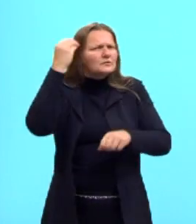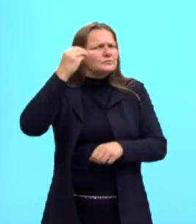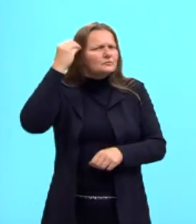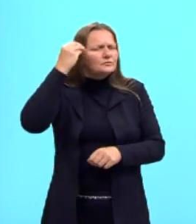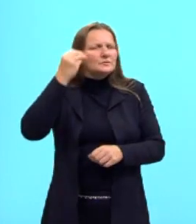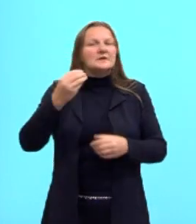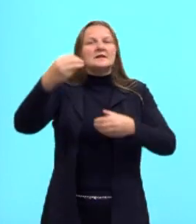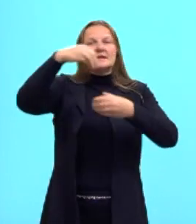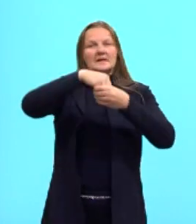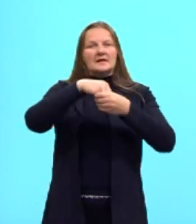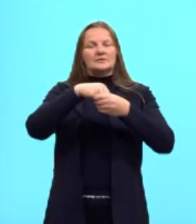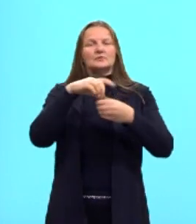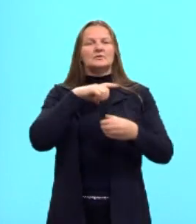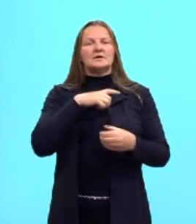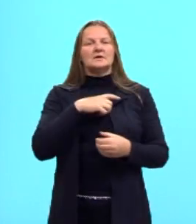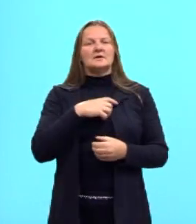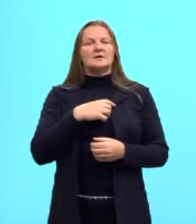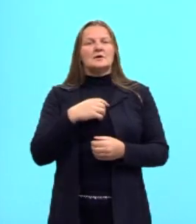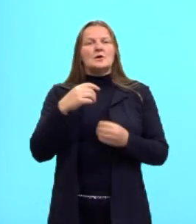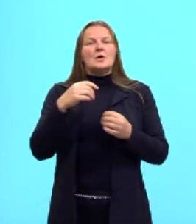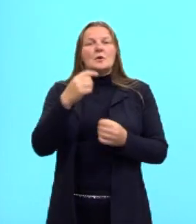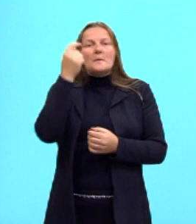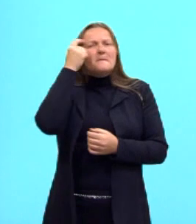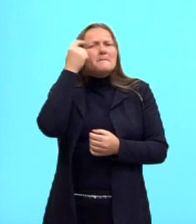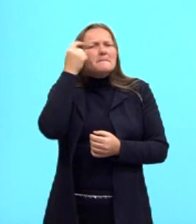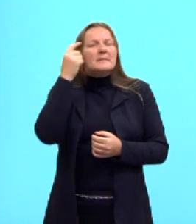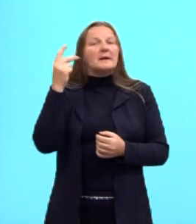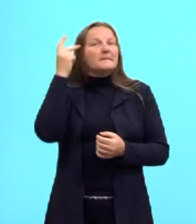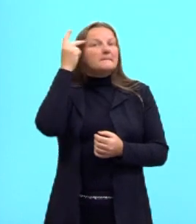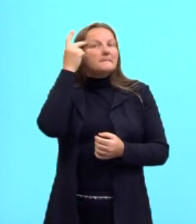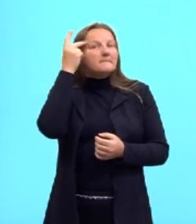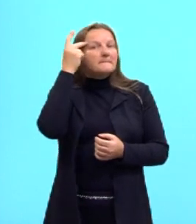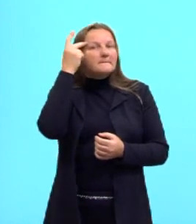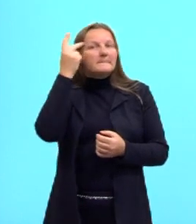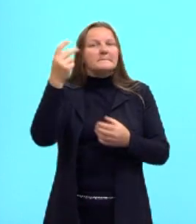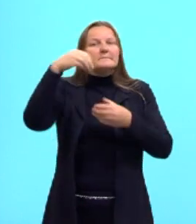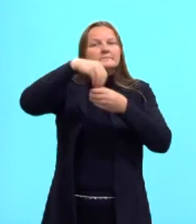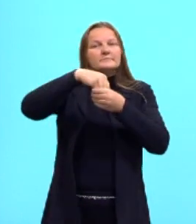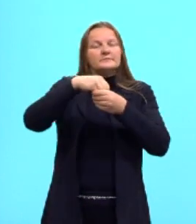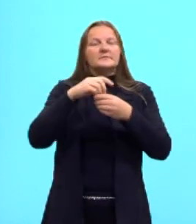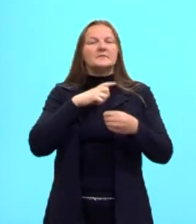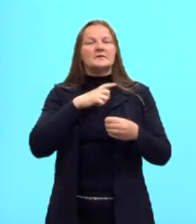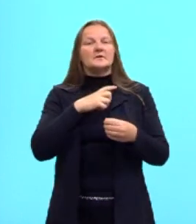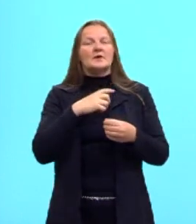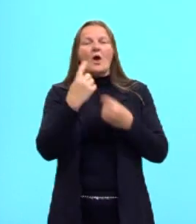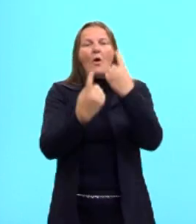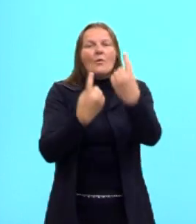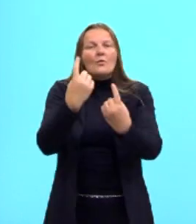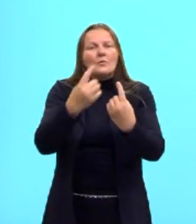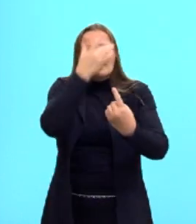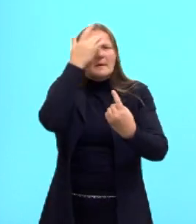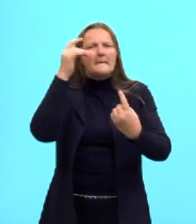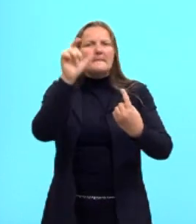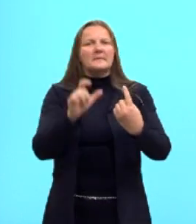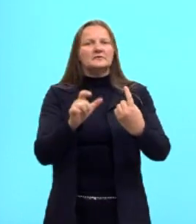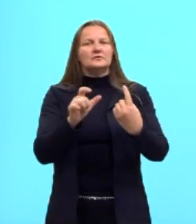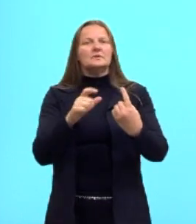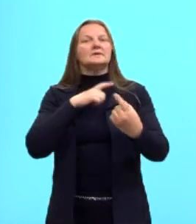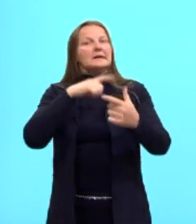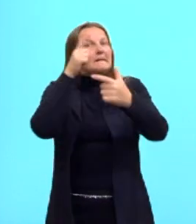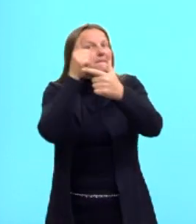humor faz parte de um estado psíquico. E muitas vezes, algumas pessoas podem apresentar